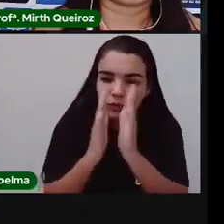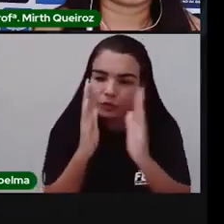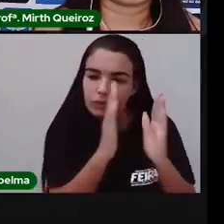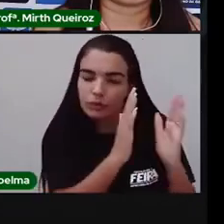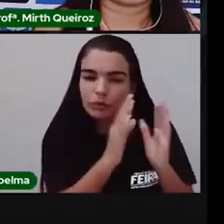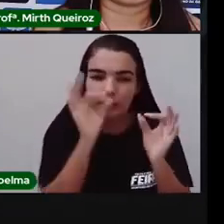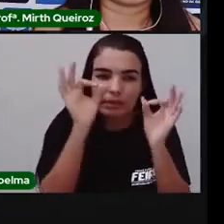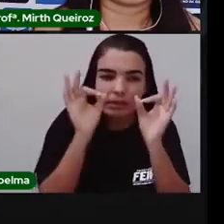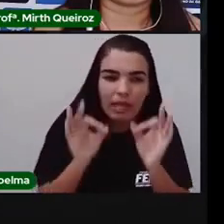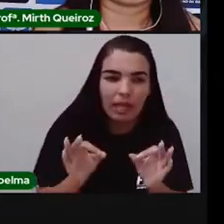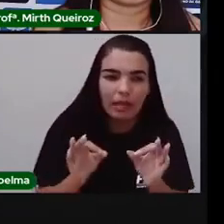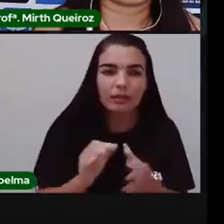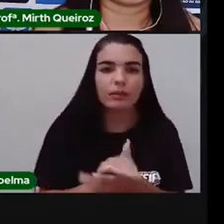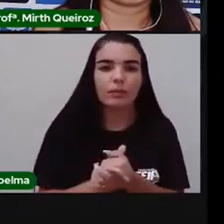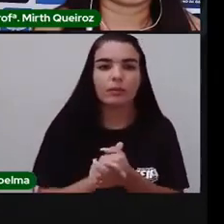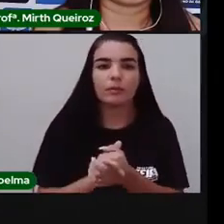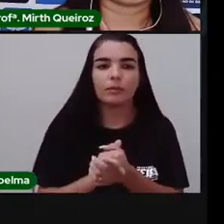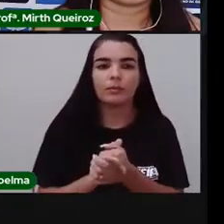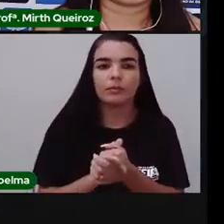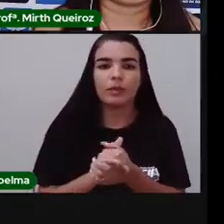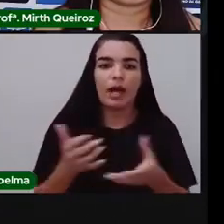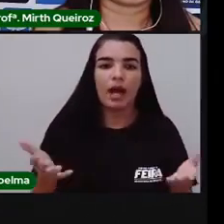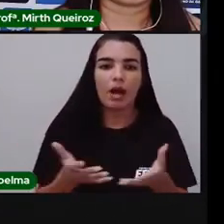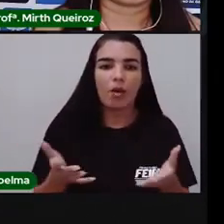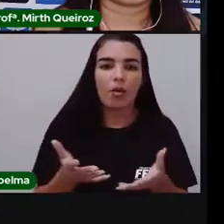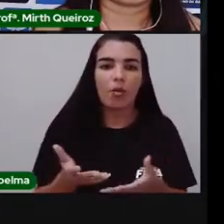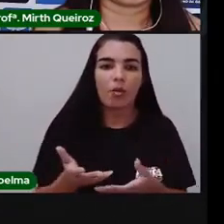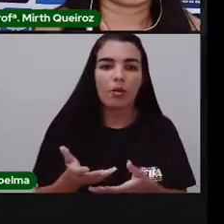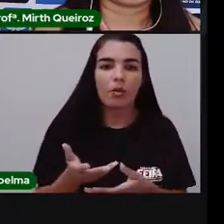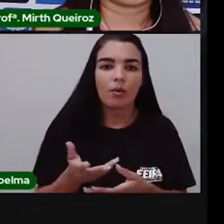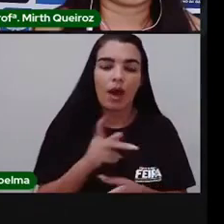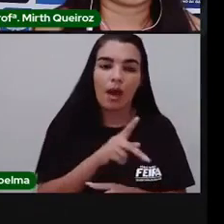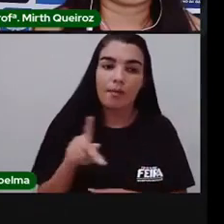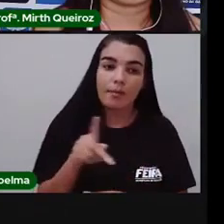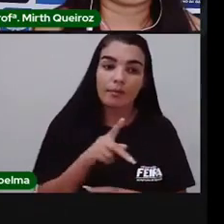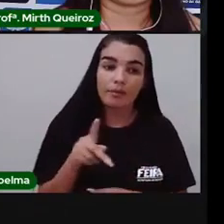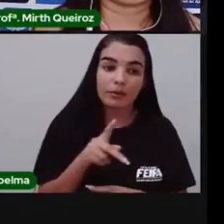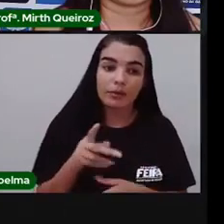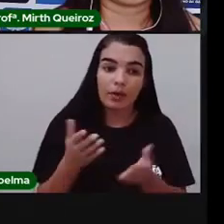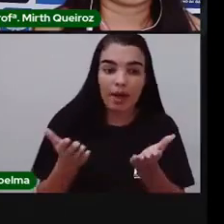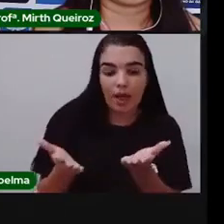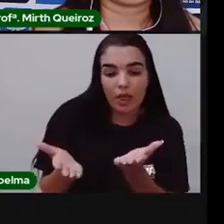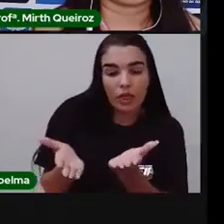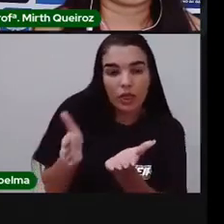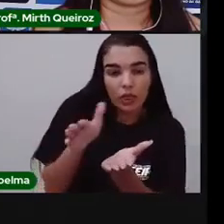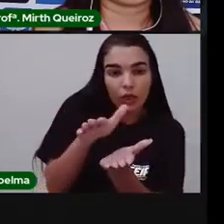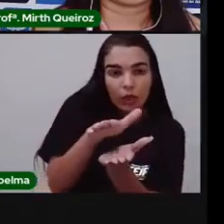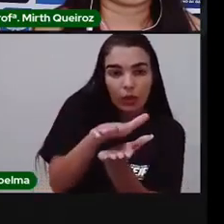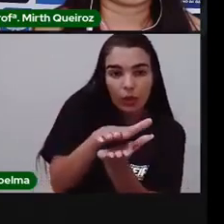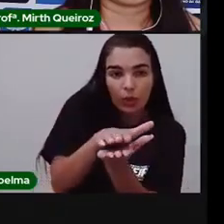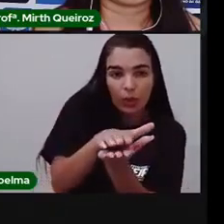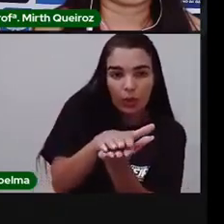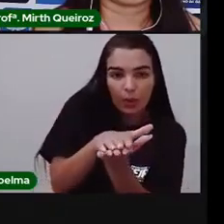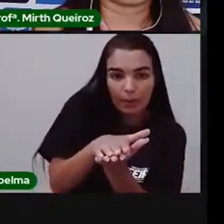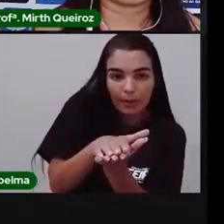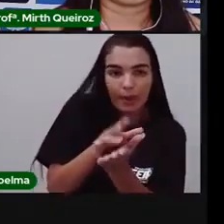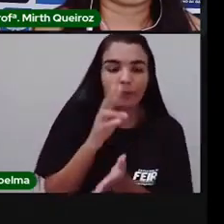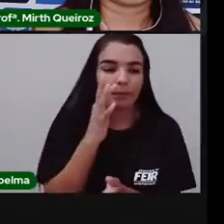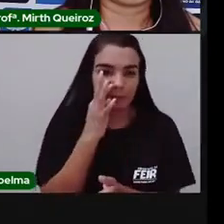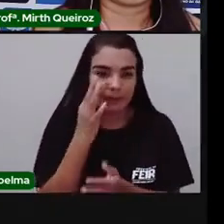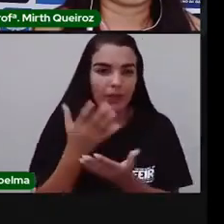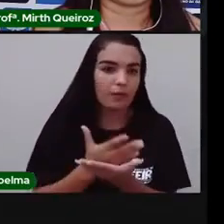como a gente vai fazer agora, a Pro vai dobrar a folha. Então com papelão fica mais complicado, certo? Vamos começar?